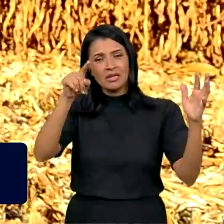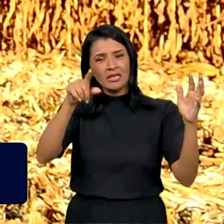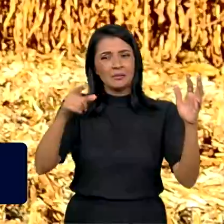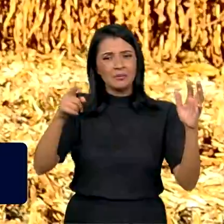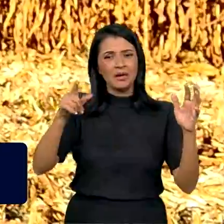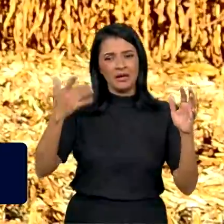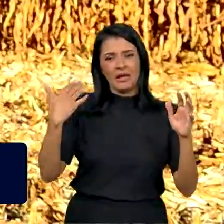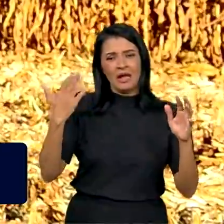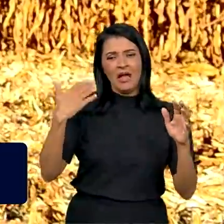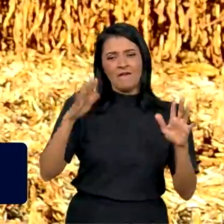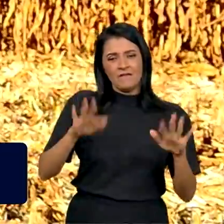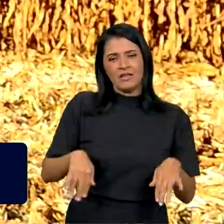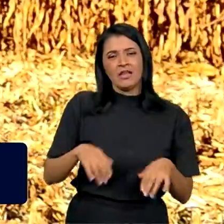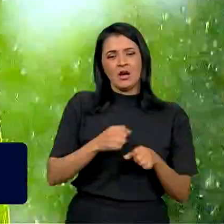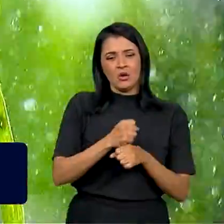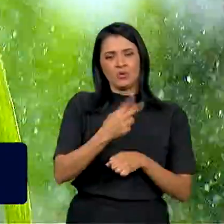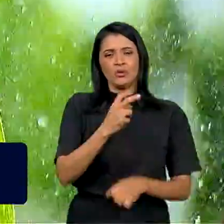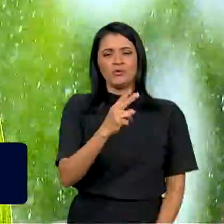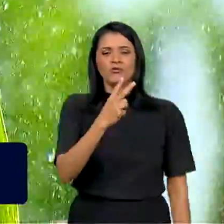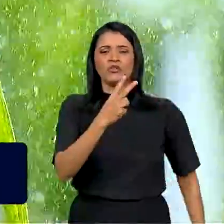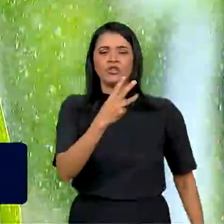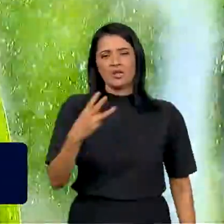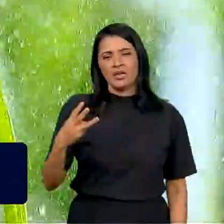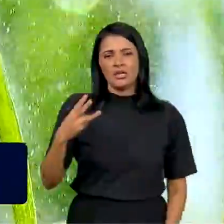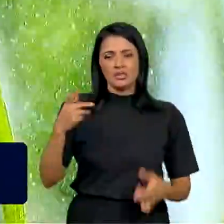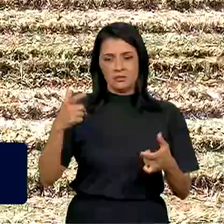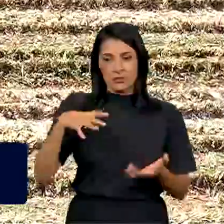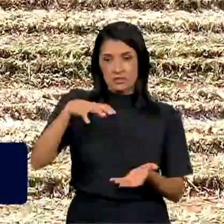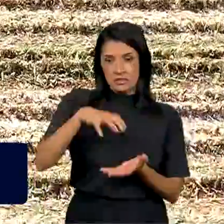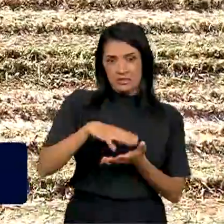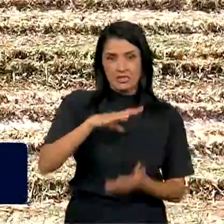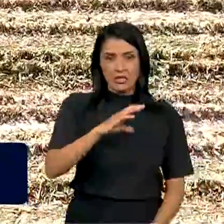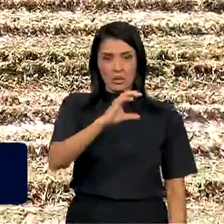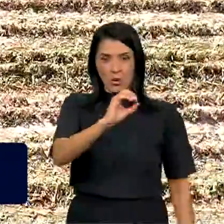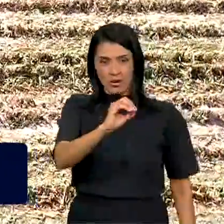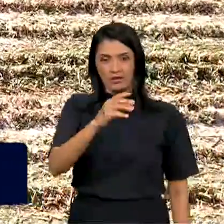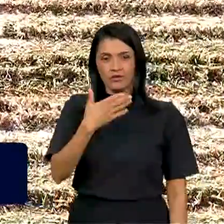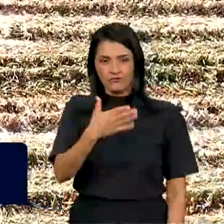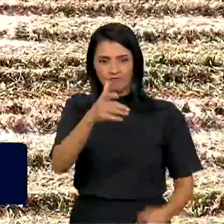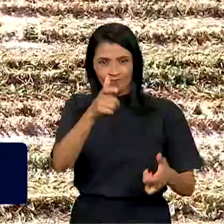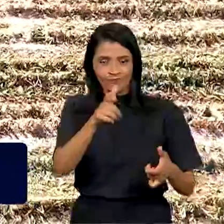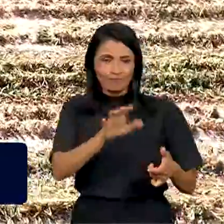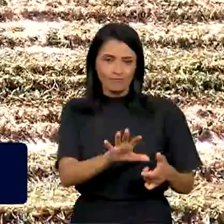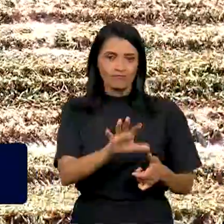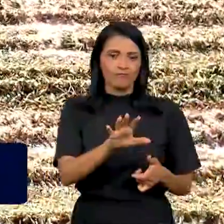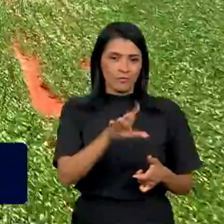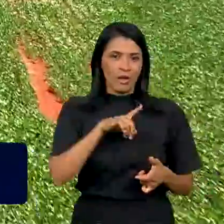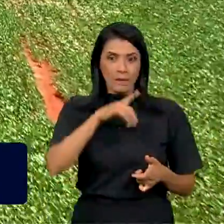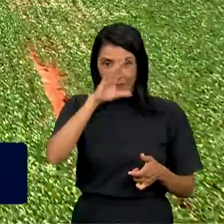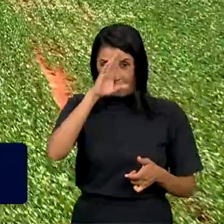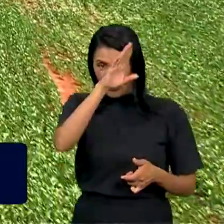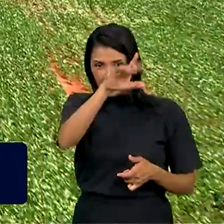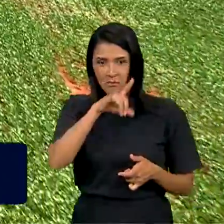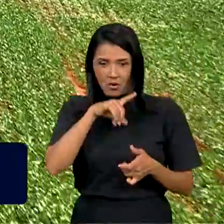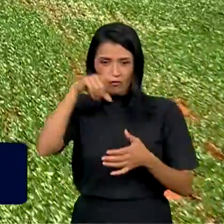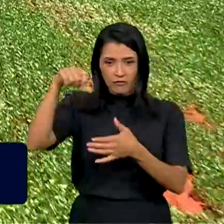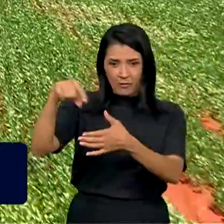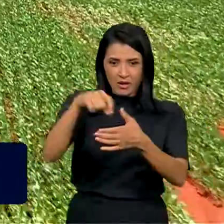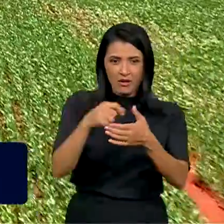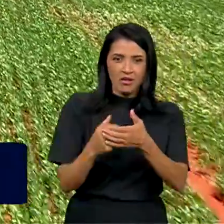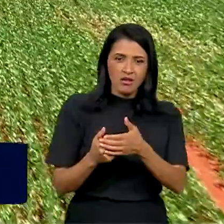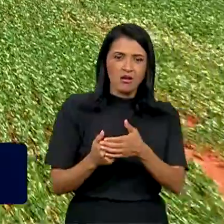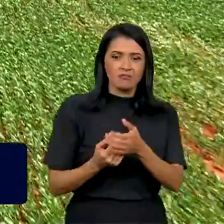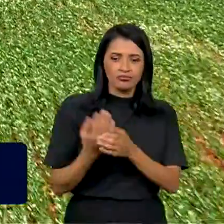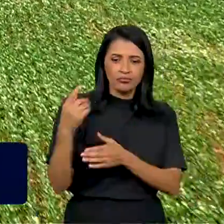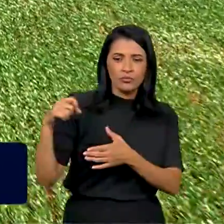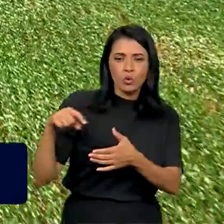final de 2023, em que a região central do país, o centro-oeste principalmente, que é a principal região produtora de grãos, e aí a gente tem